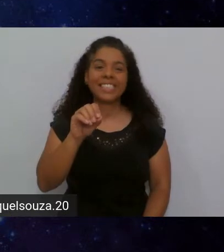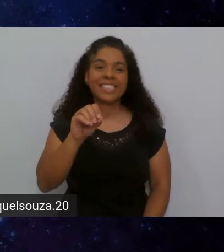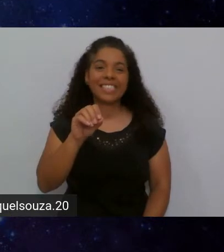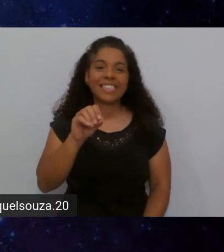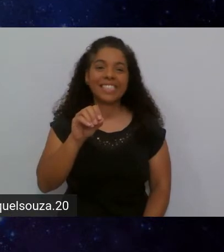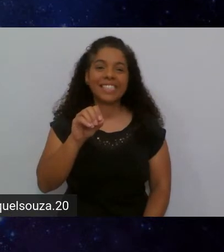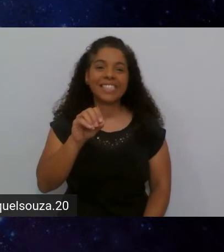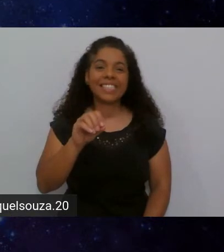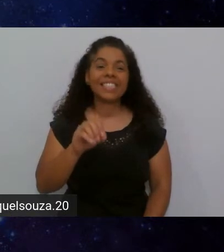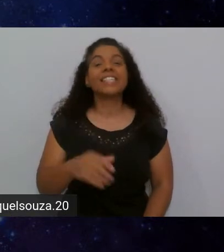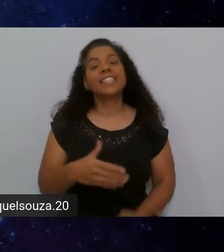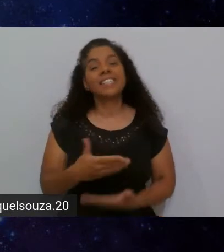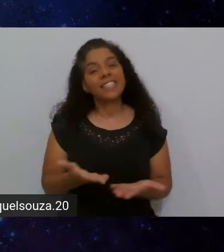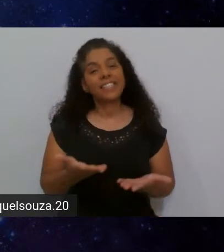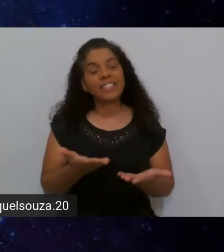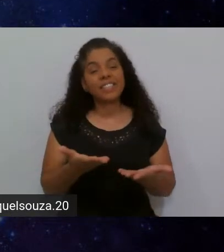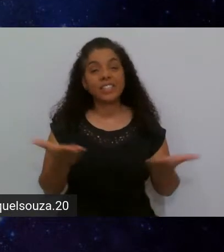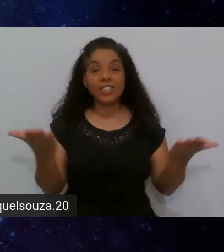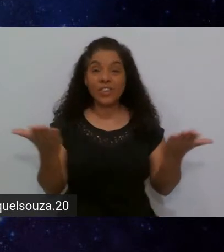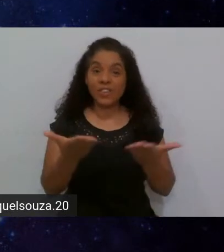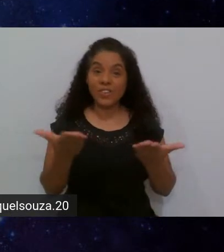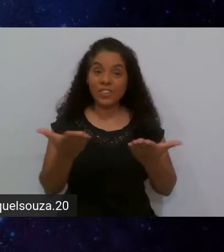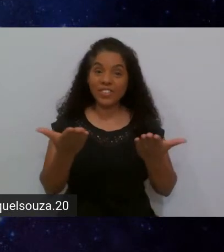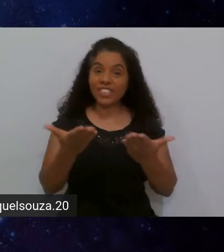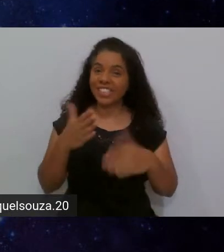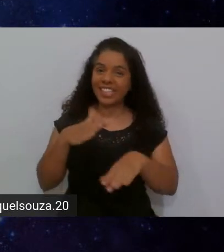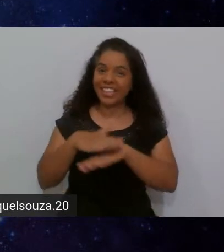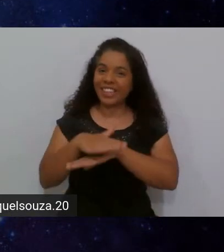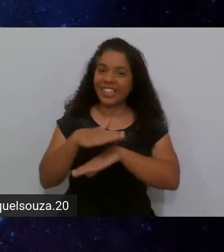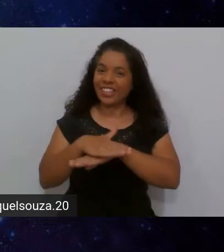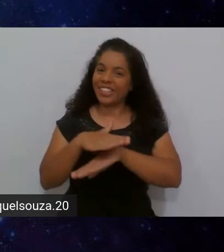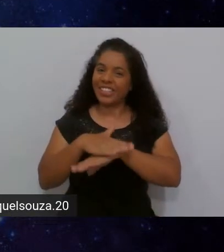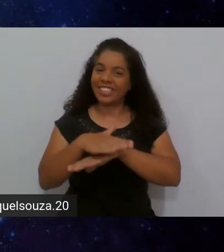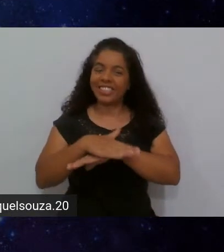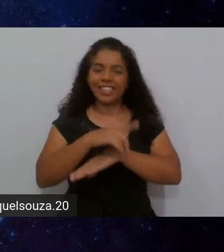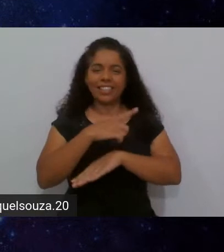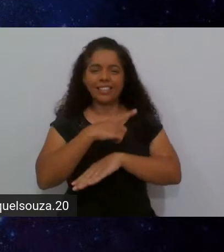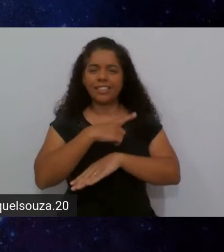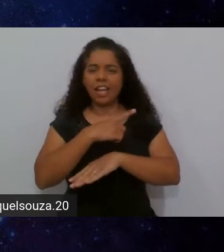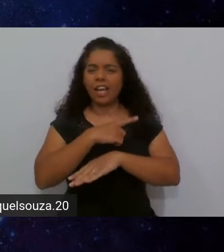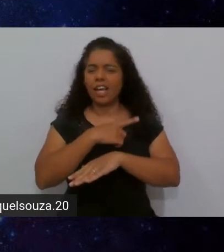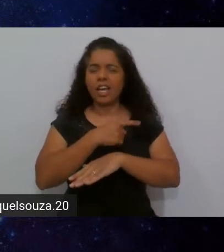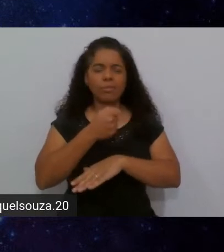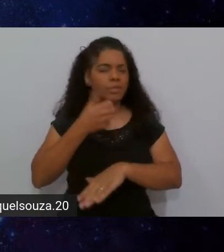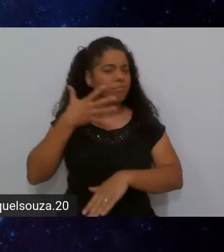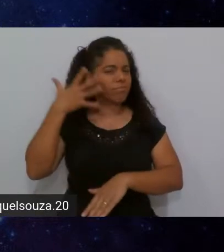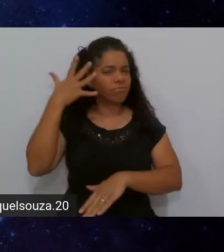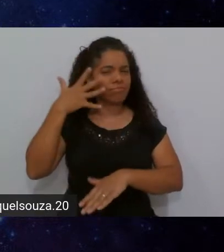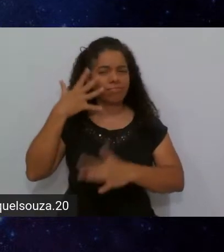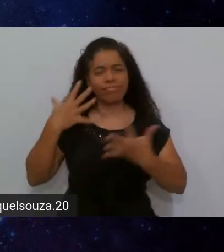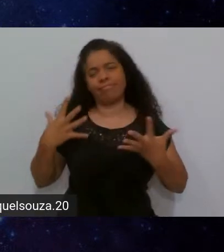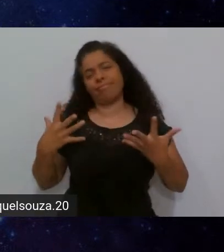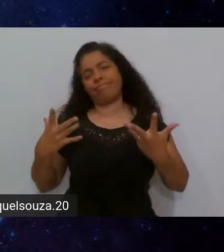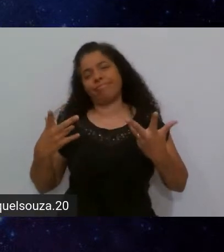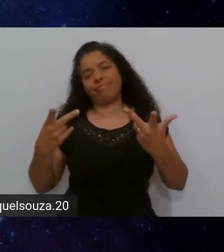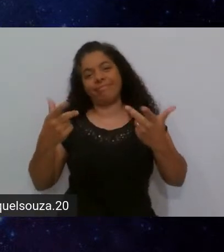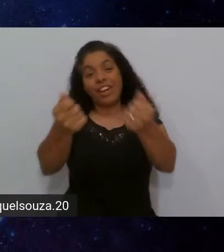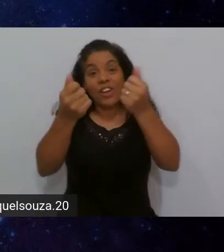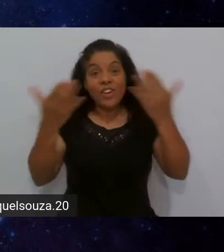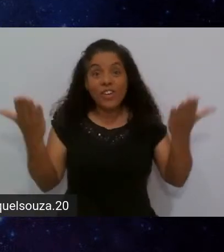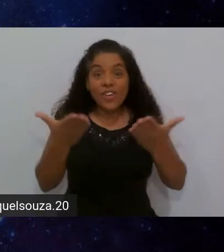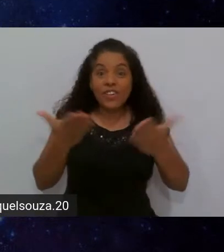e nessa noite nós temos aqui grandes palestras novamente, nessa noite a gente vai falar